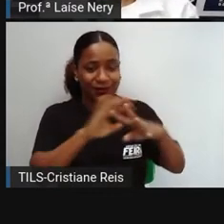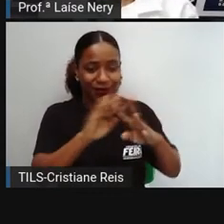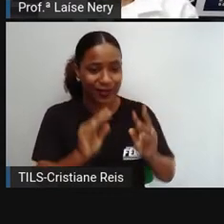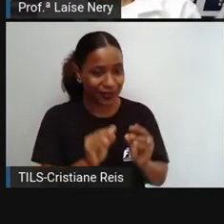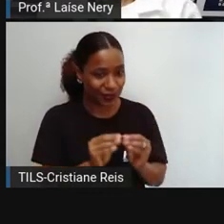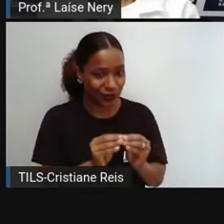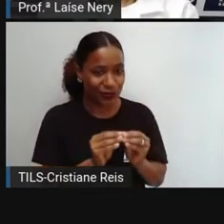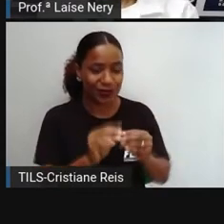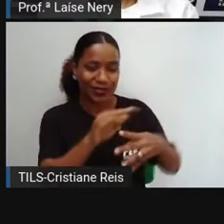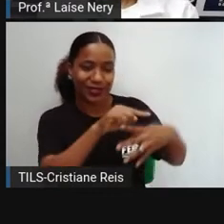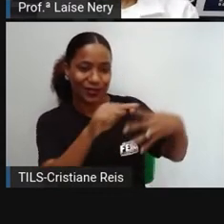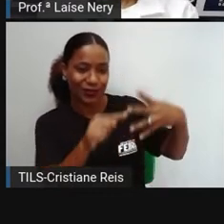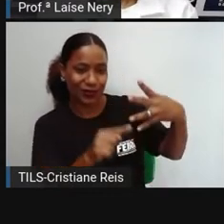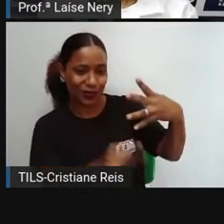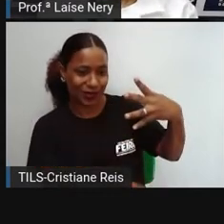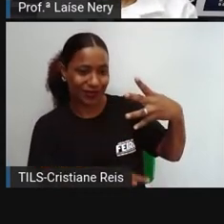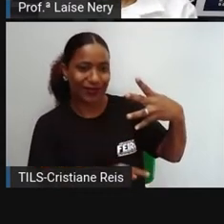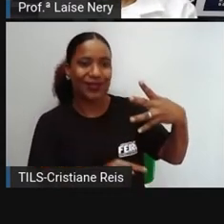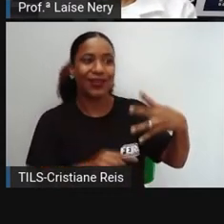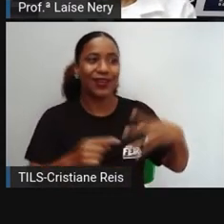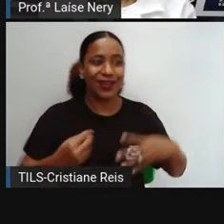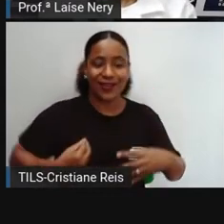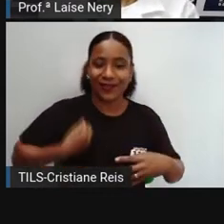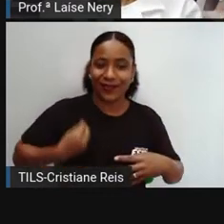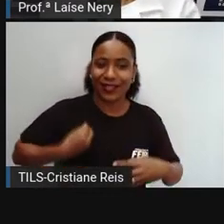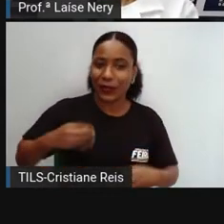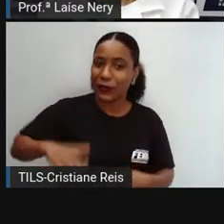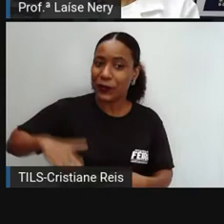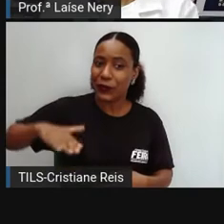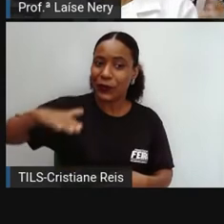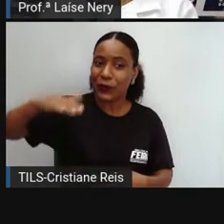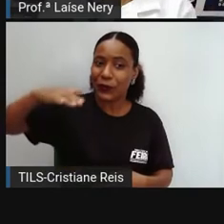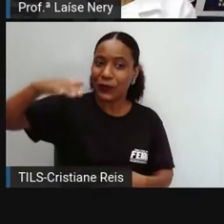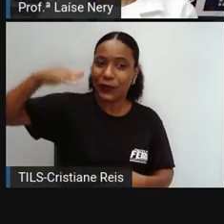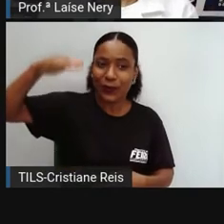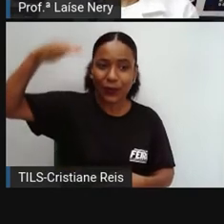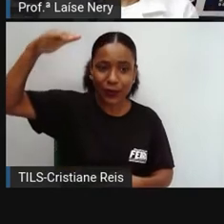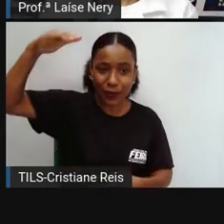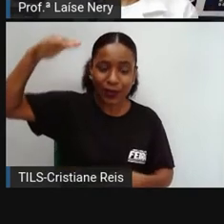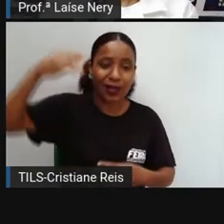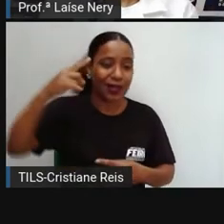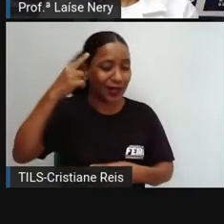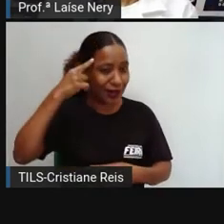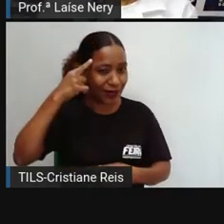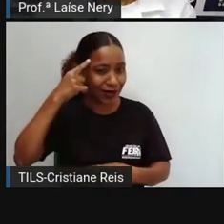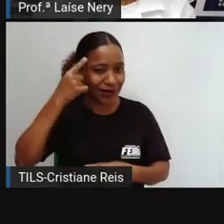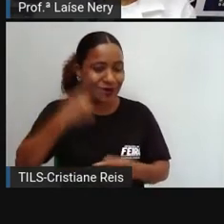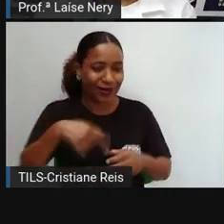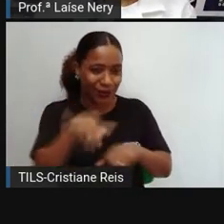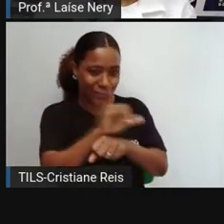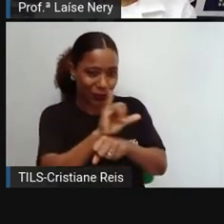breve, e que você pode encontrar mais informações na aula completa.